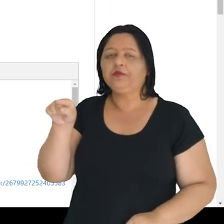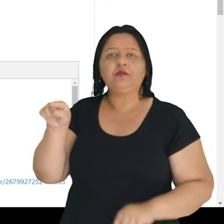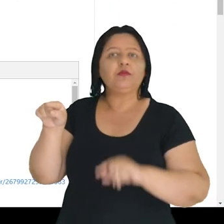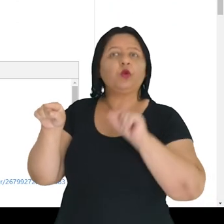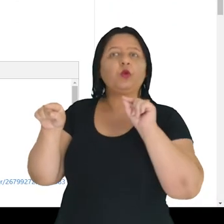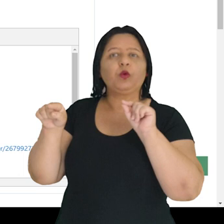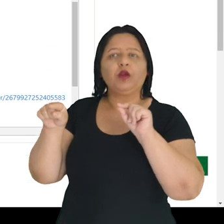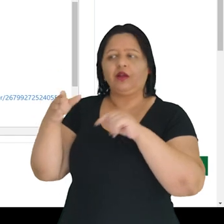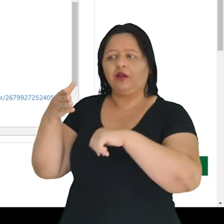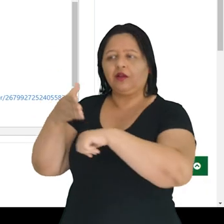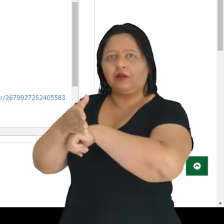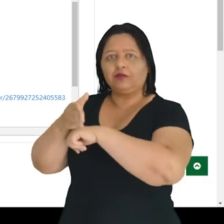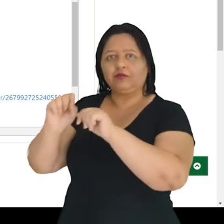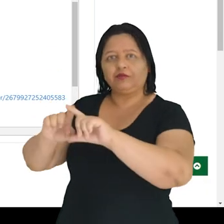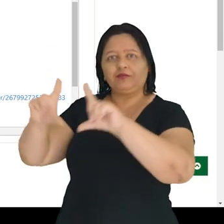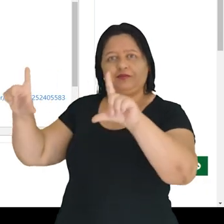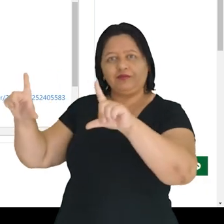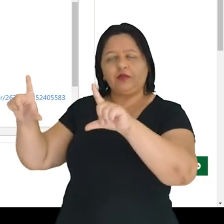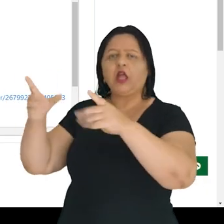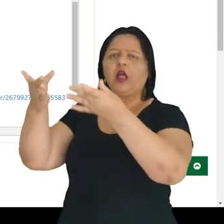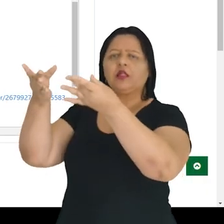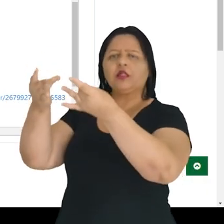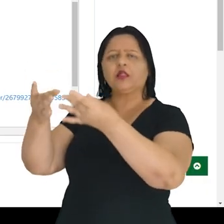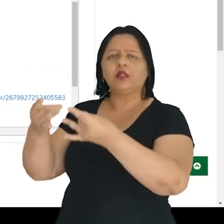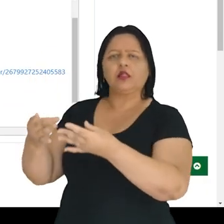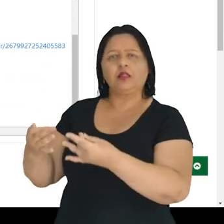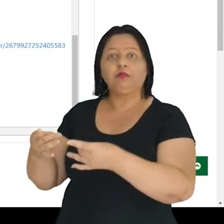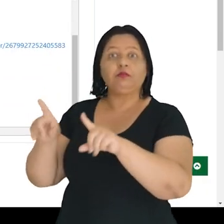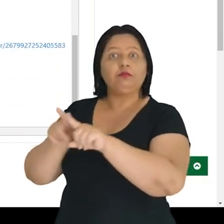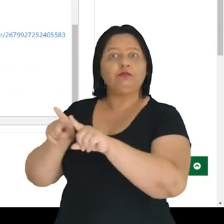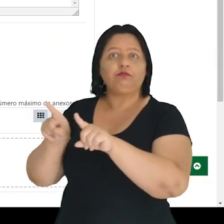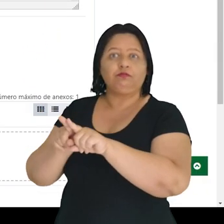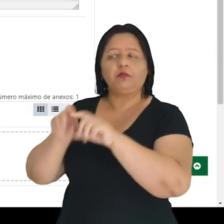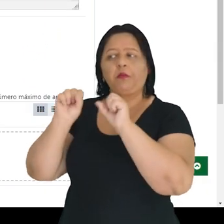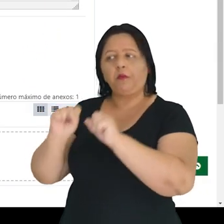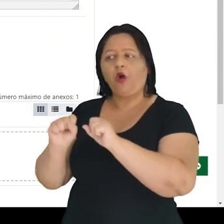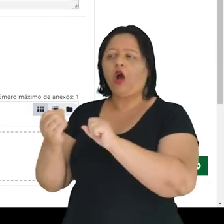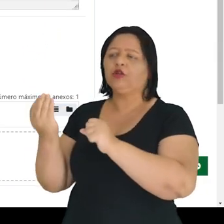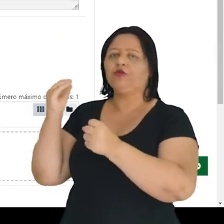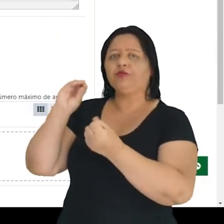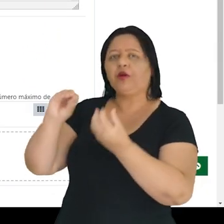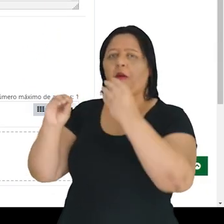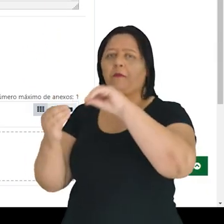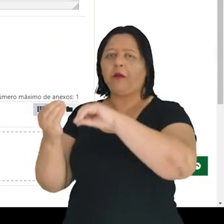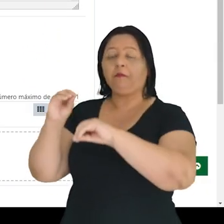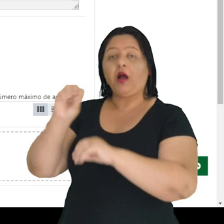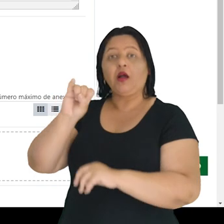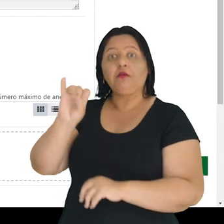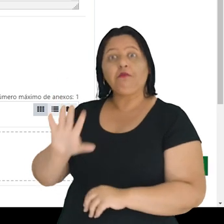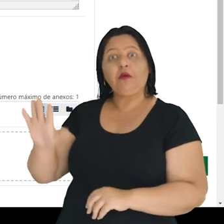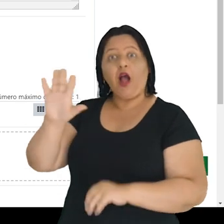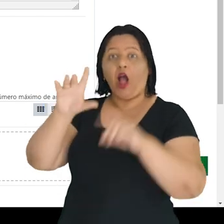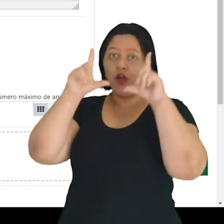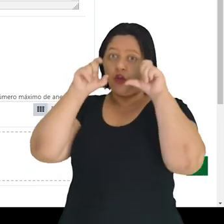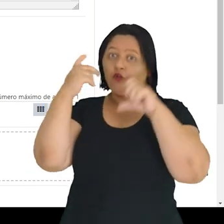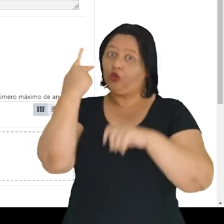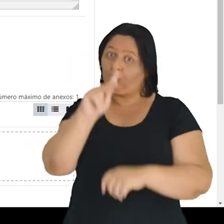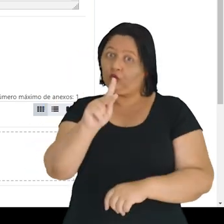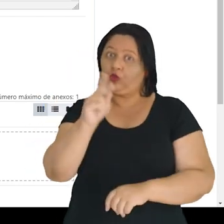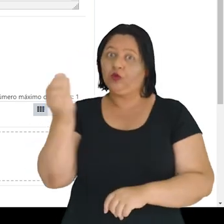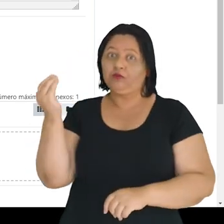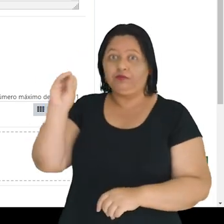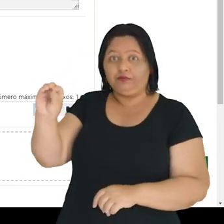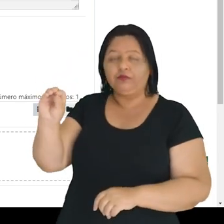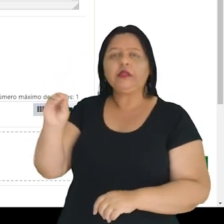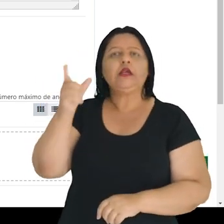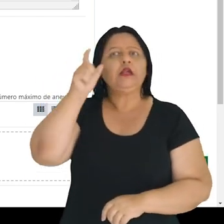Clicando aqui, você vai ter acesso à área de descrição, você pode inserir uma imagem do seu perfil e é